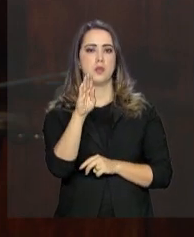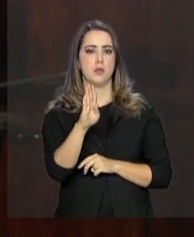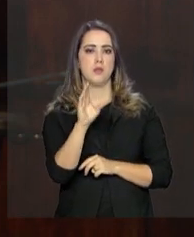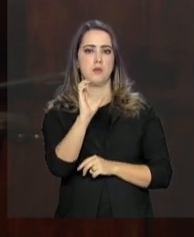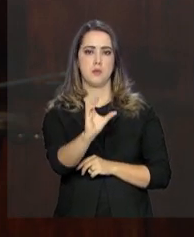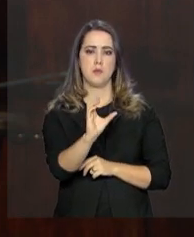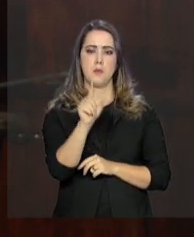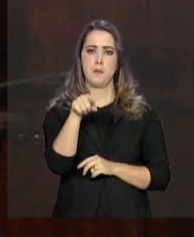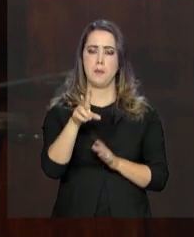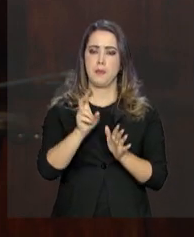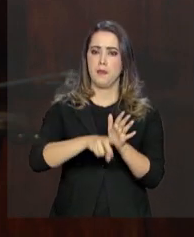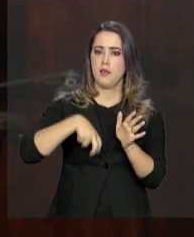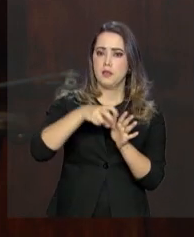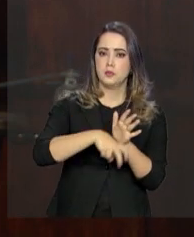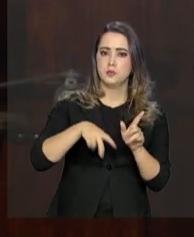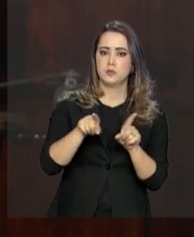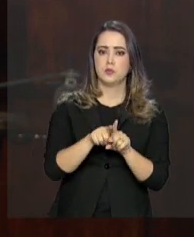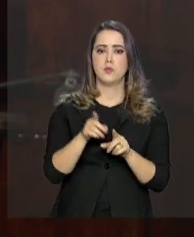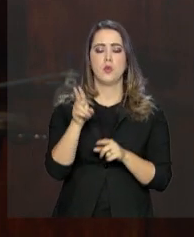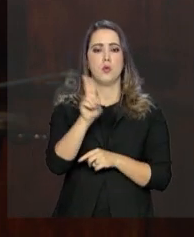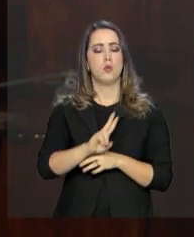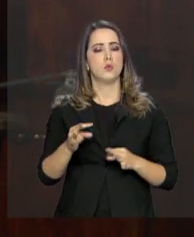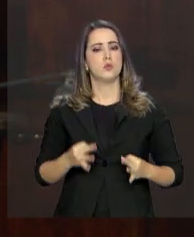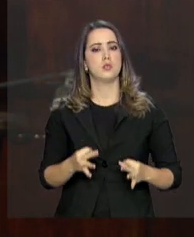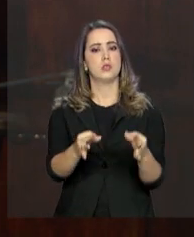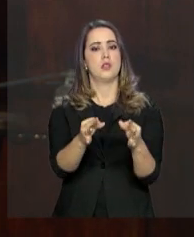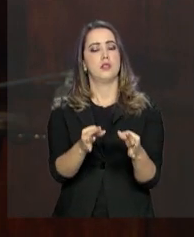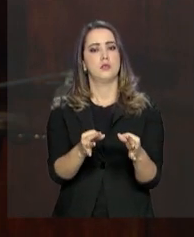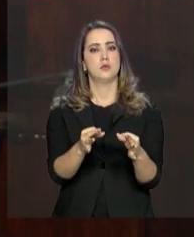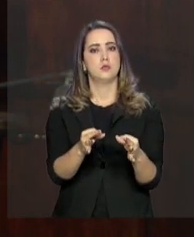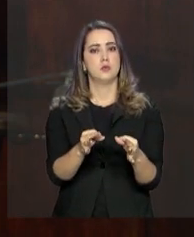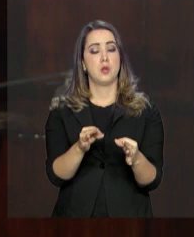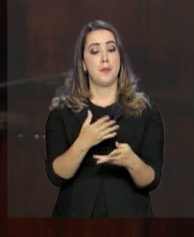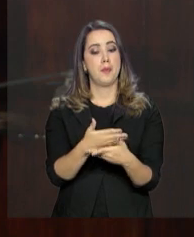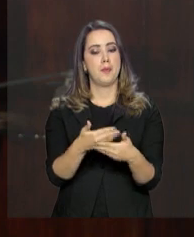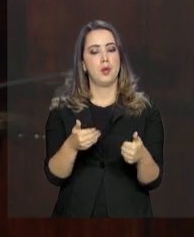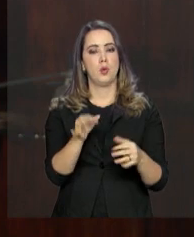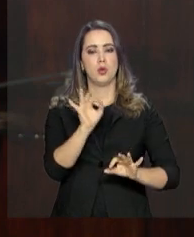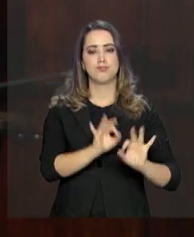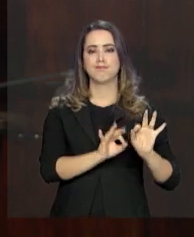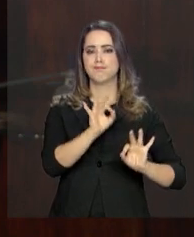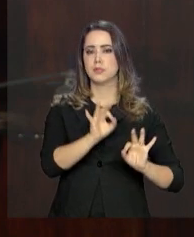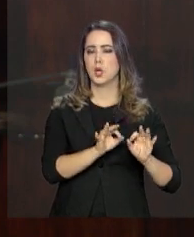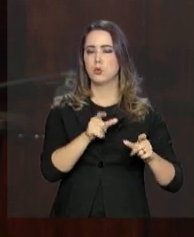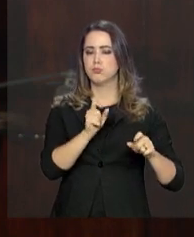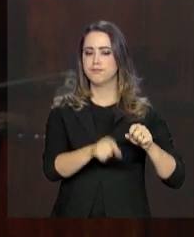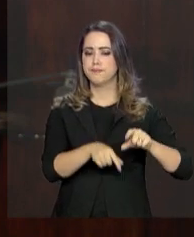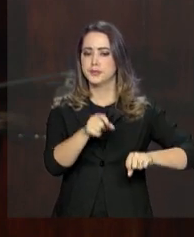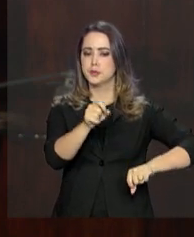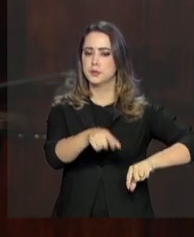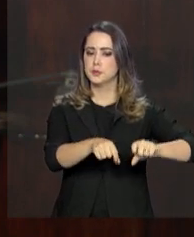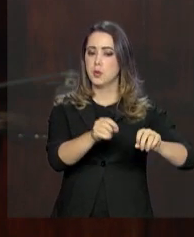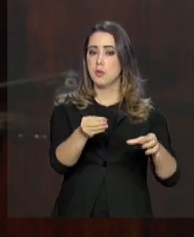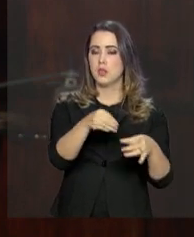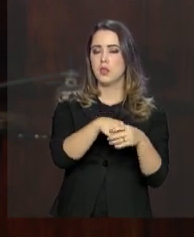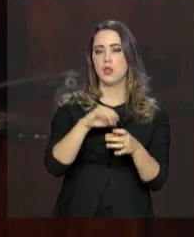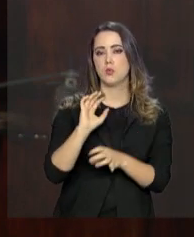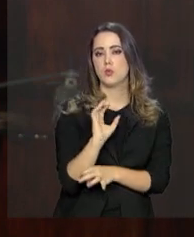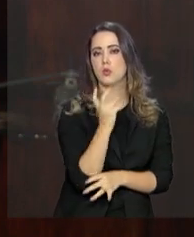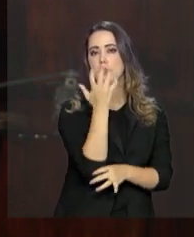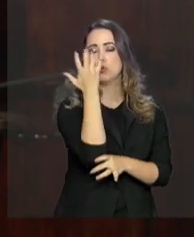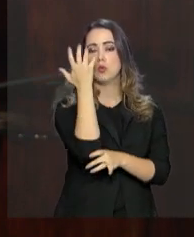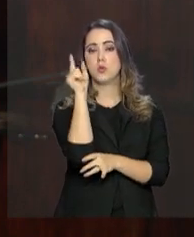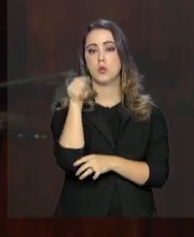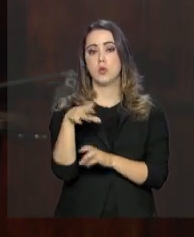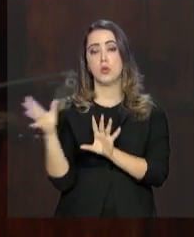agricultor usa técnicas e recursos para melhorar a sua produção dentro da área de meio ambiente. Então, é